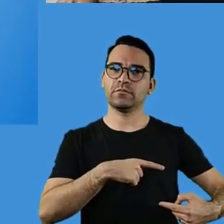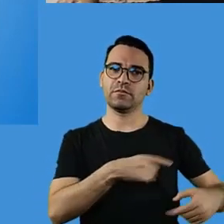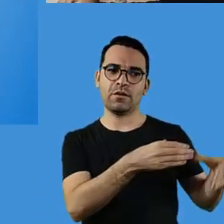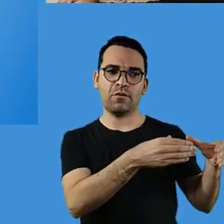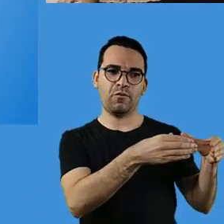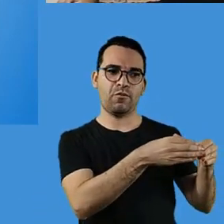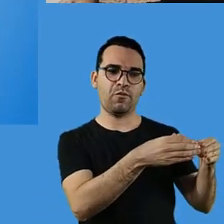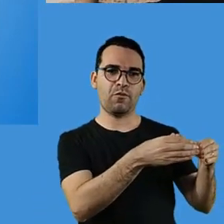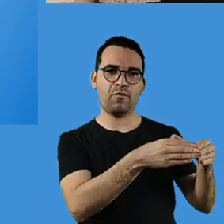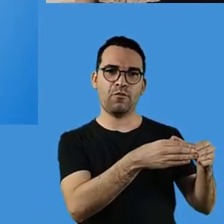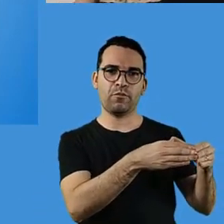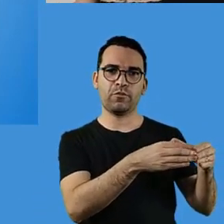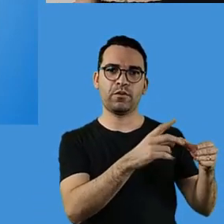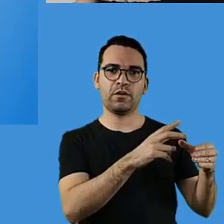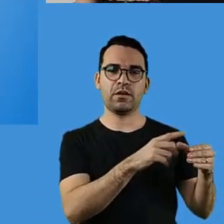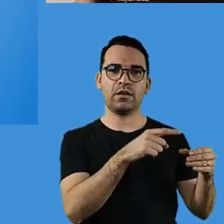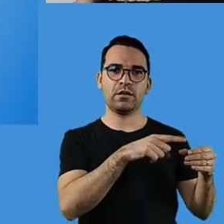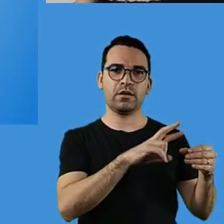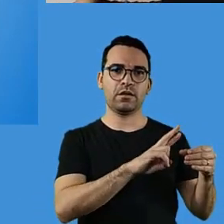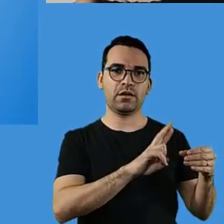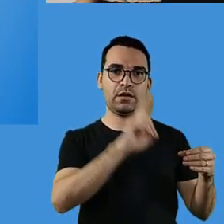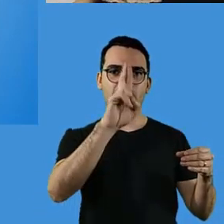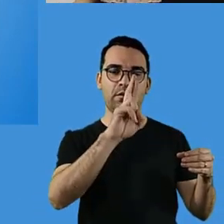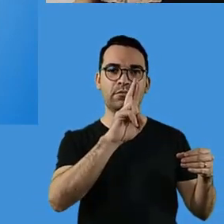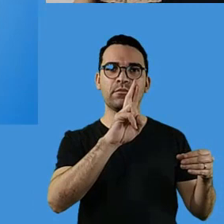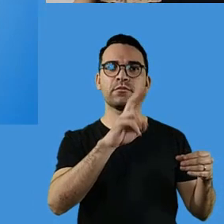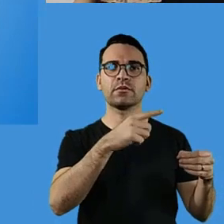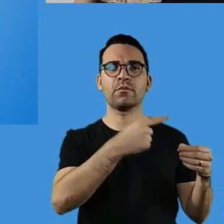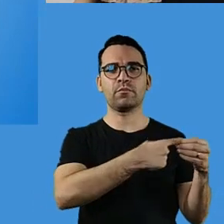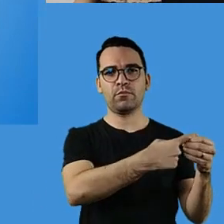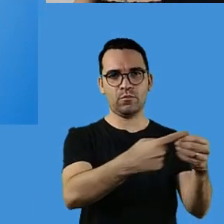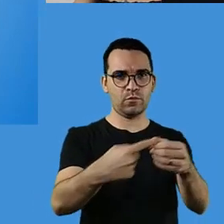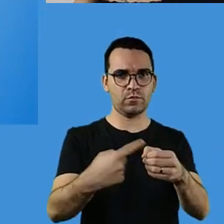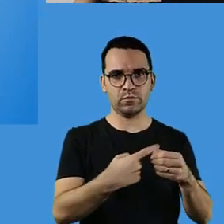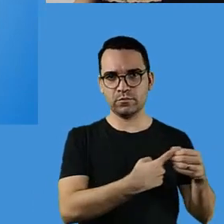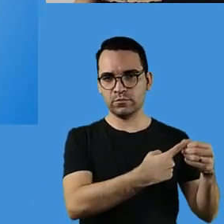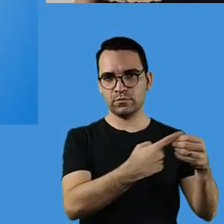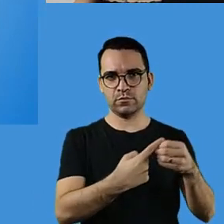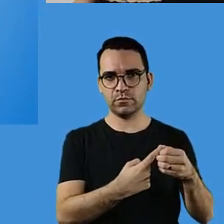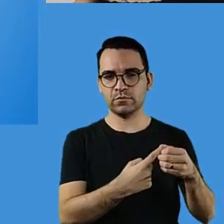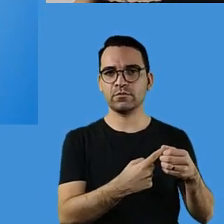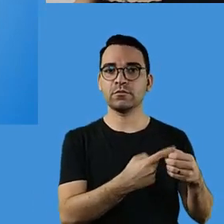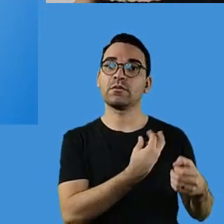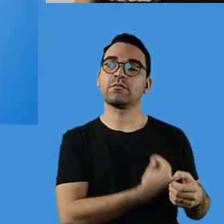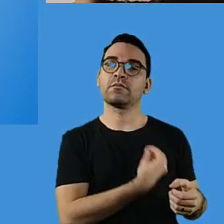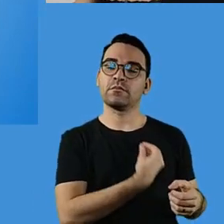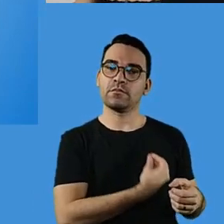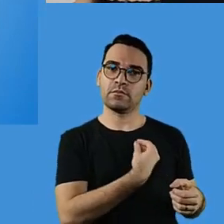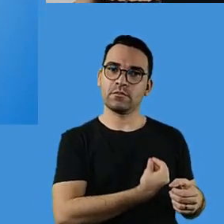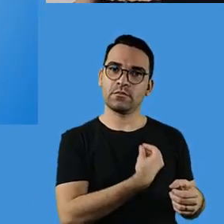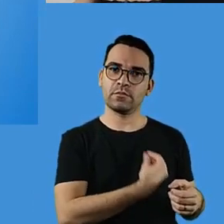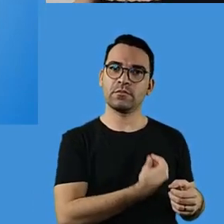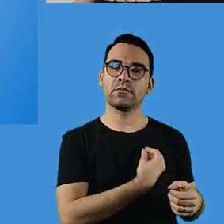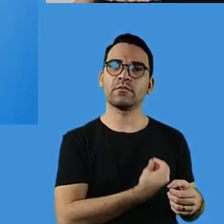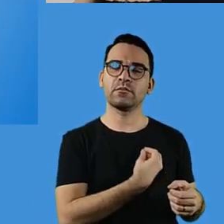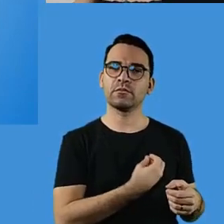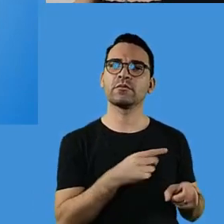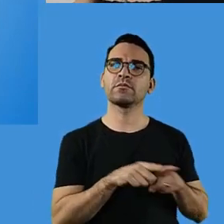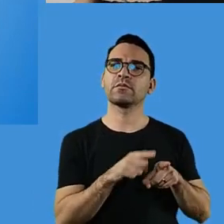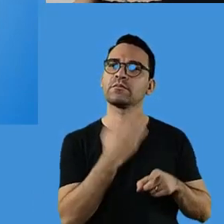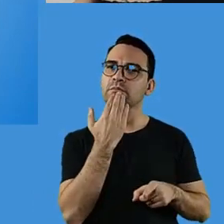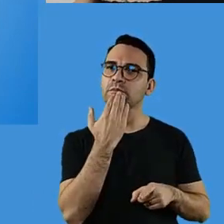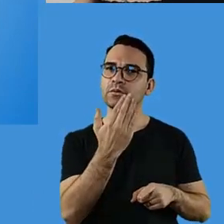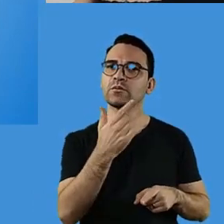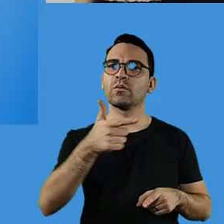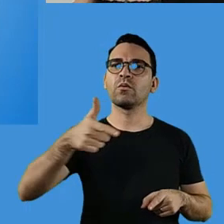DIME que representa os municípios, ela entrou nesse debate também, inclusive pediu, junto com